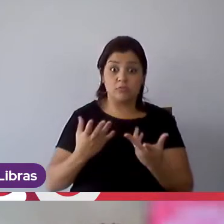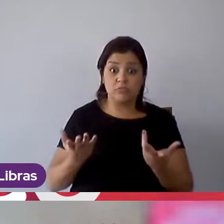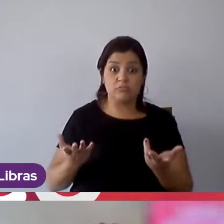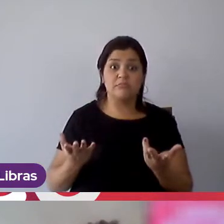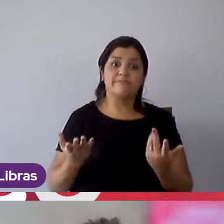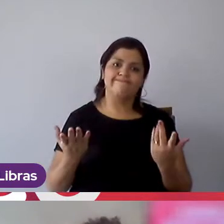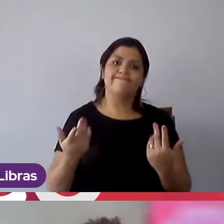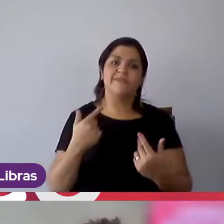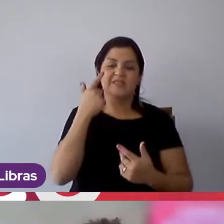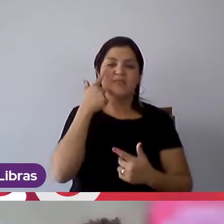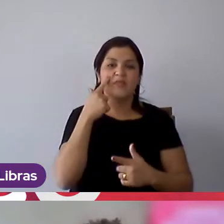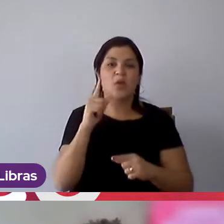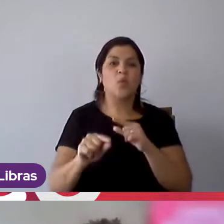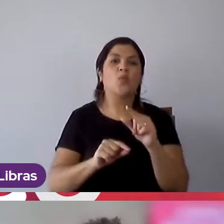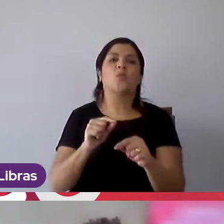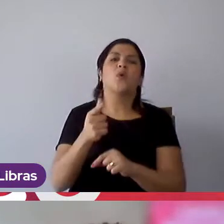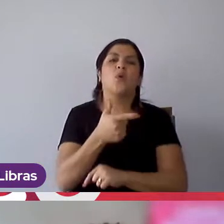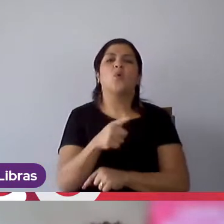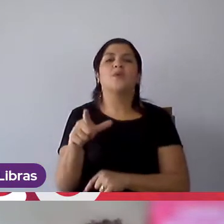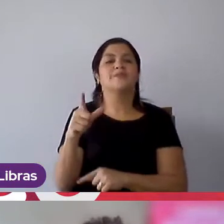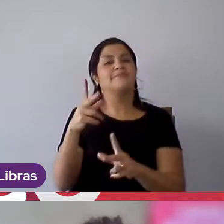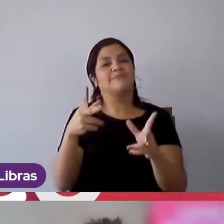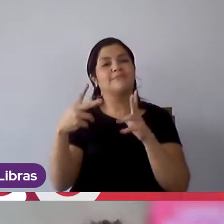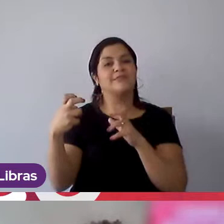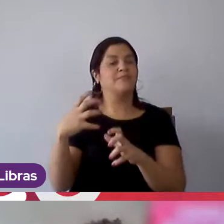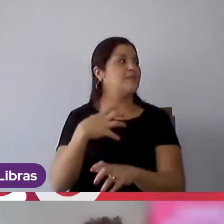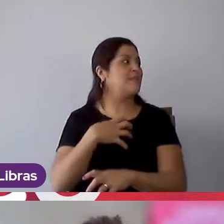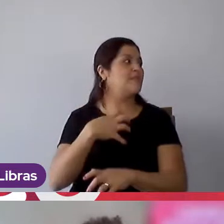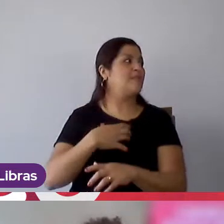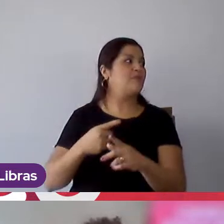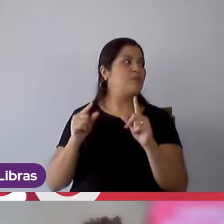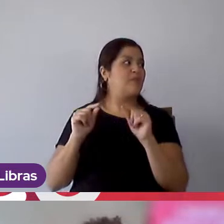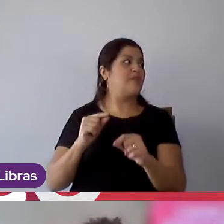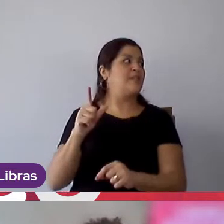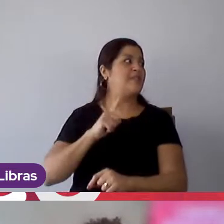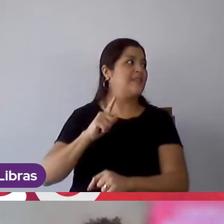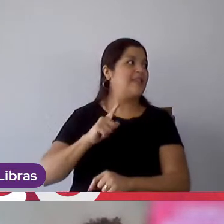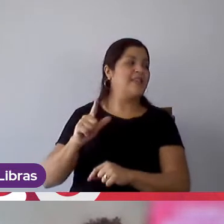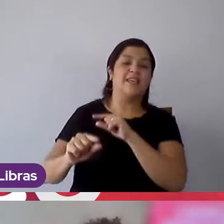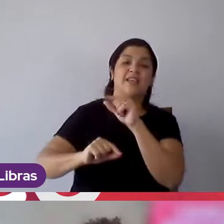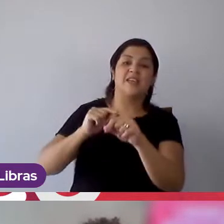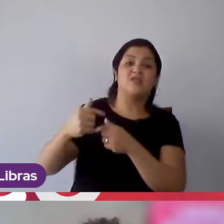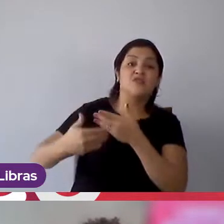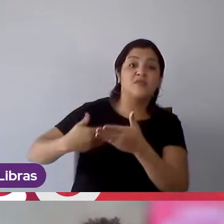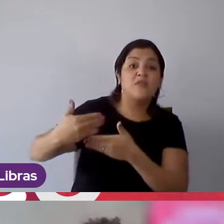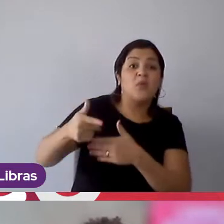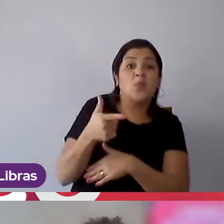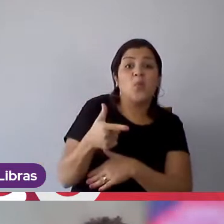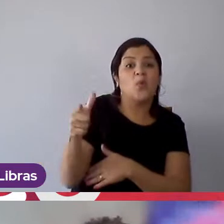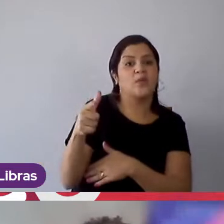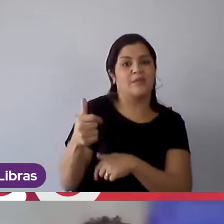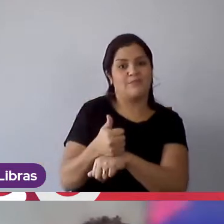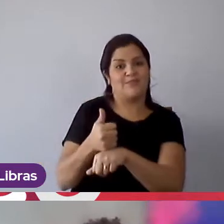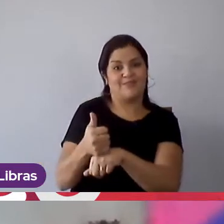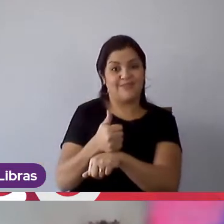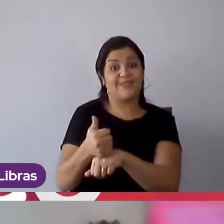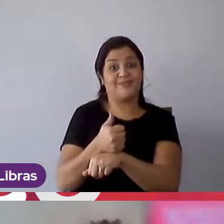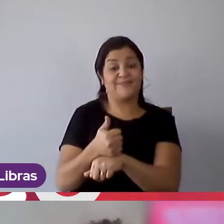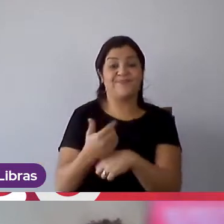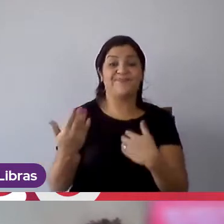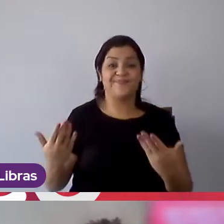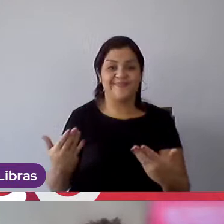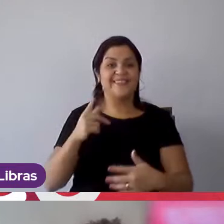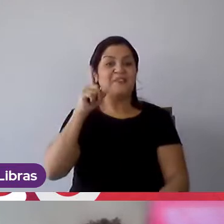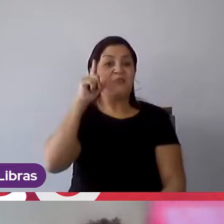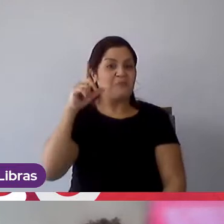você vai ver outras e pode ser que você se identifique e futuramente migre para essa outra carreira. bom, o meu dia a dia